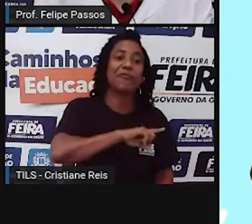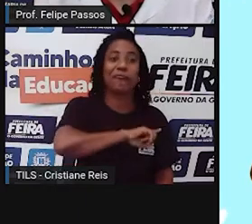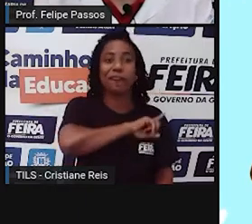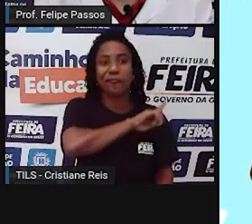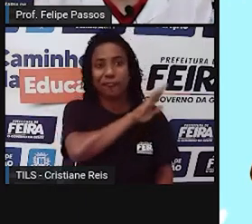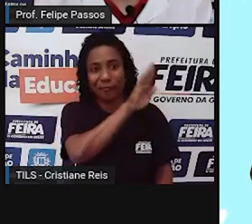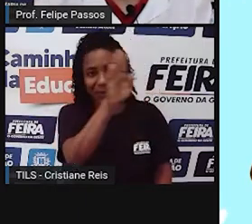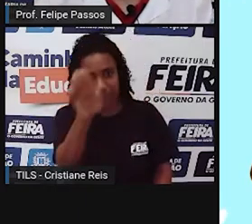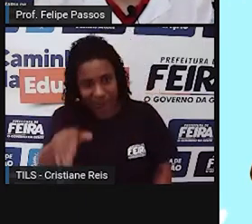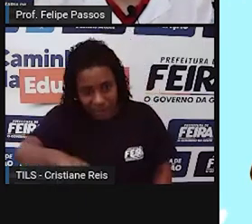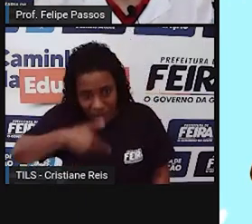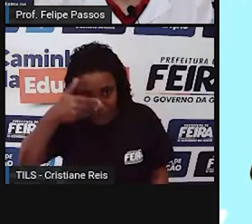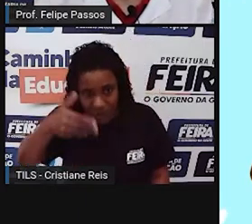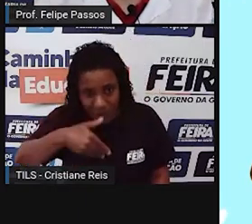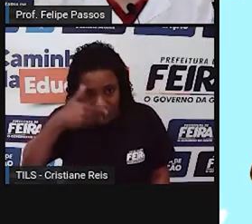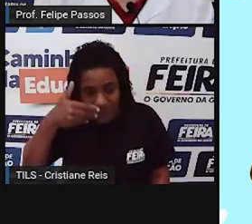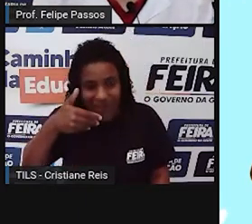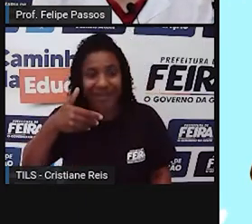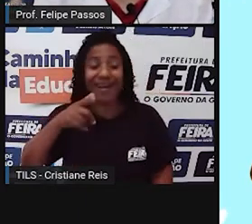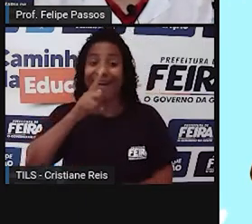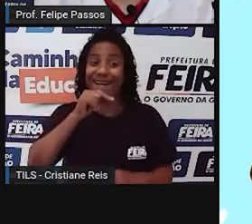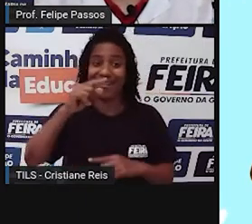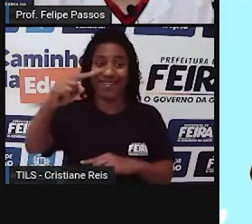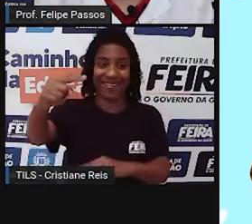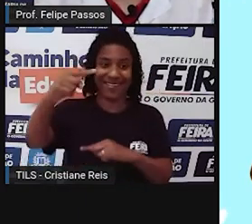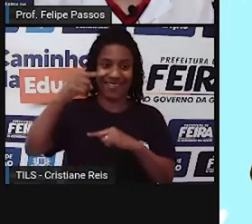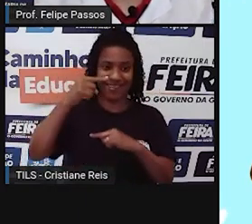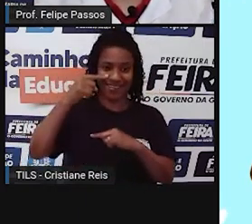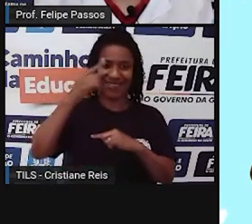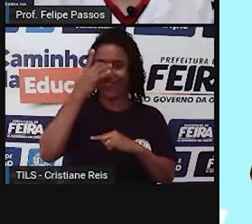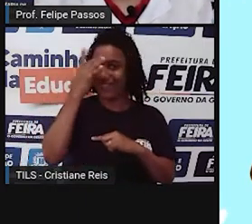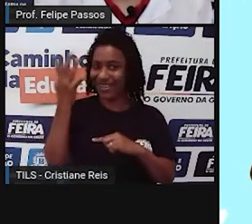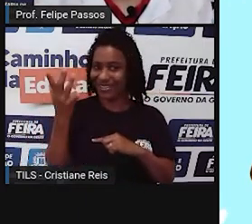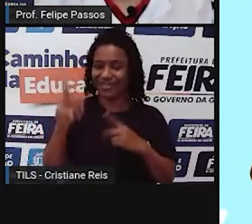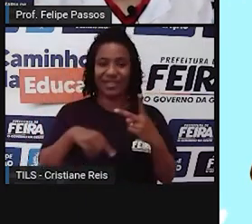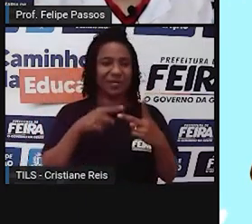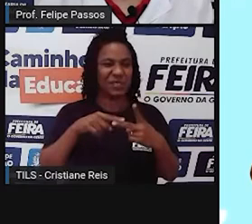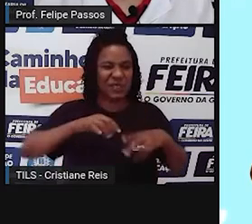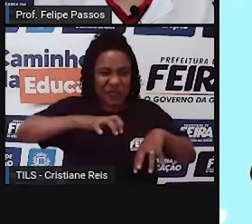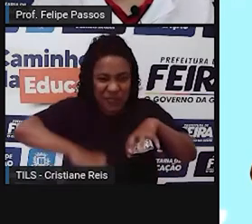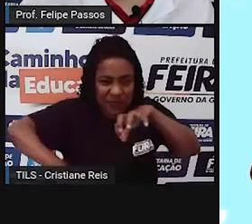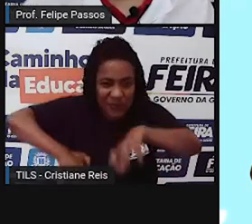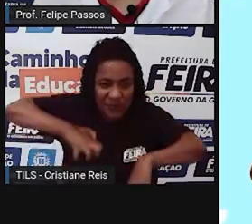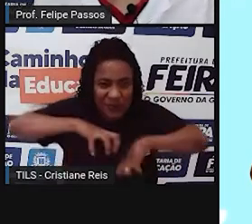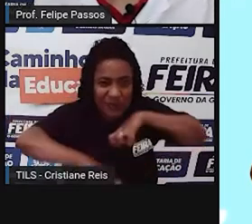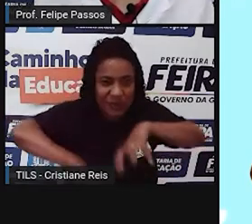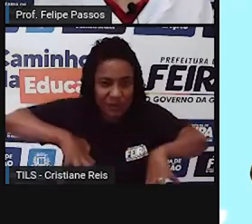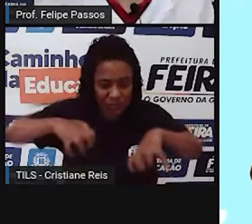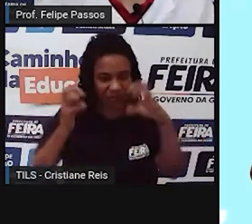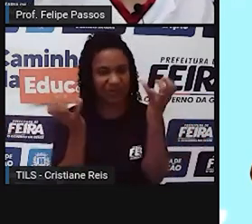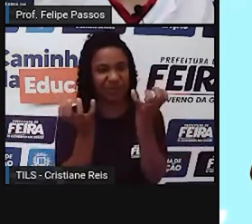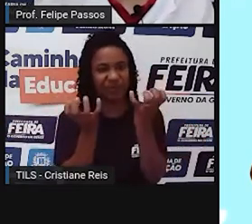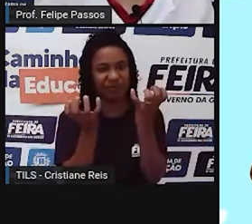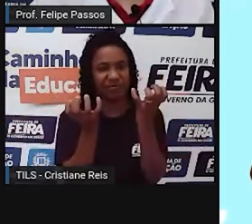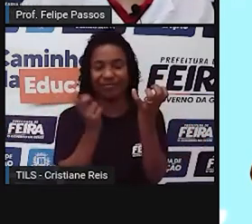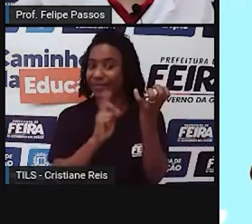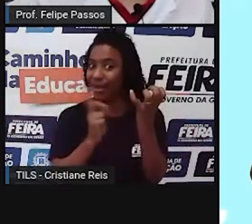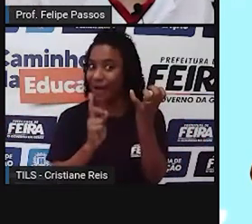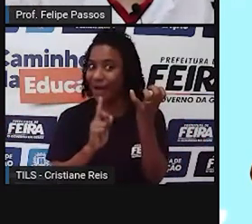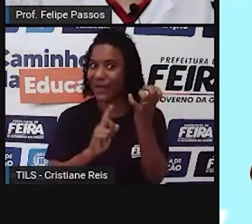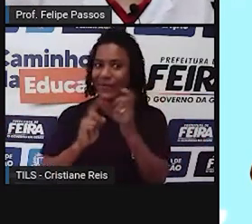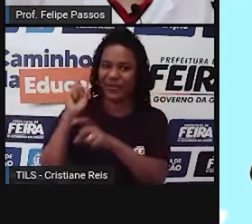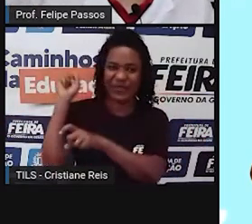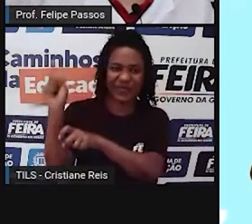o chão com as mãos, ó que trabalho, eu tenho uma inchada, eu posso cavar o chão, né? Ao invés de eu escrever uma carta e